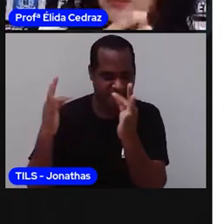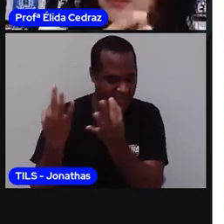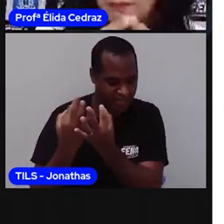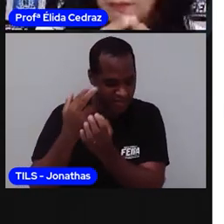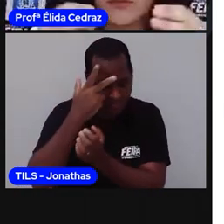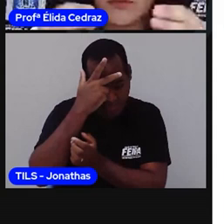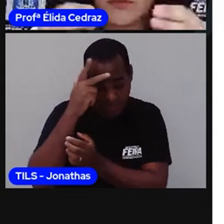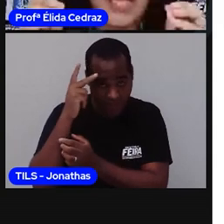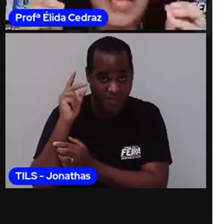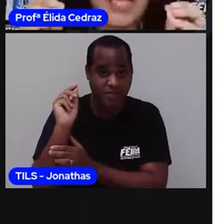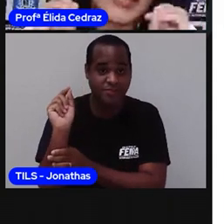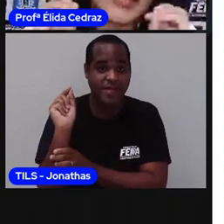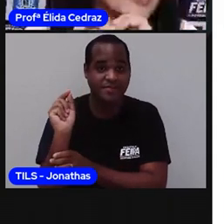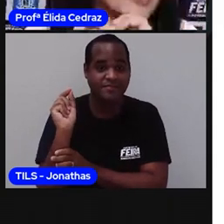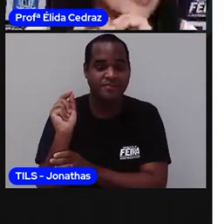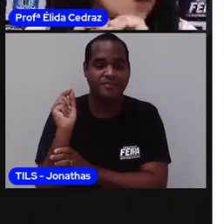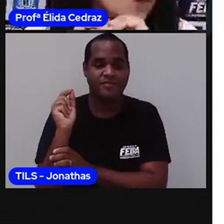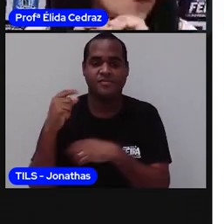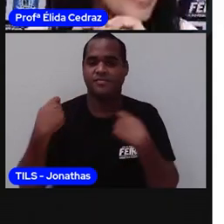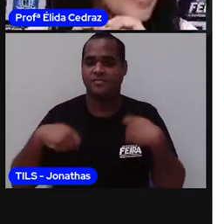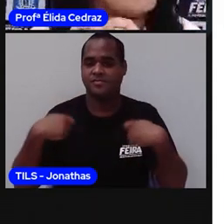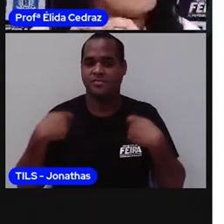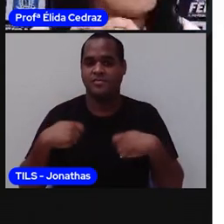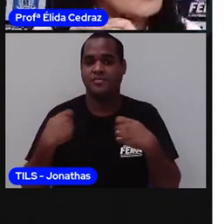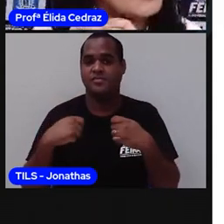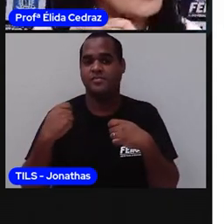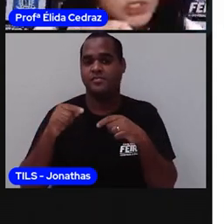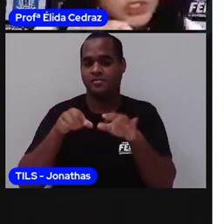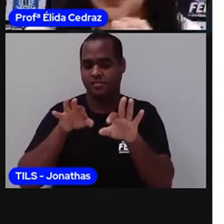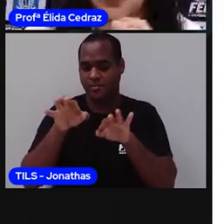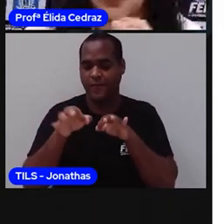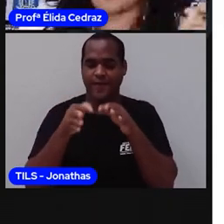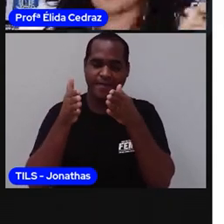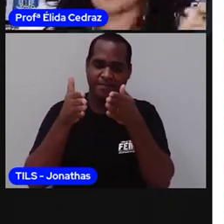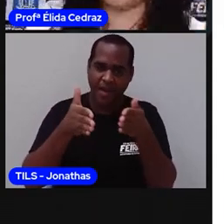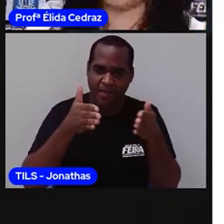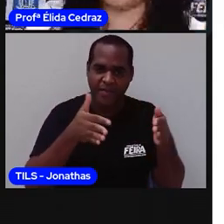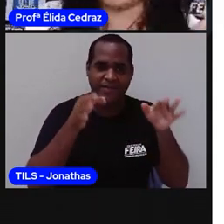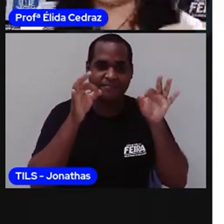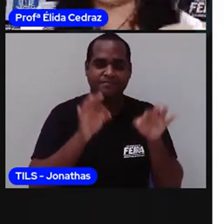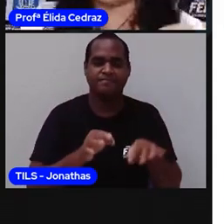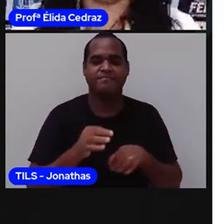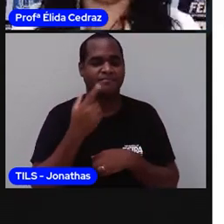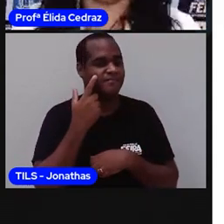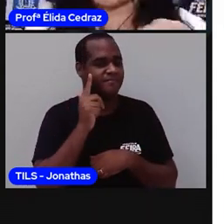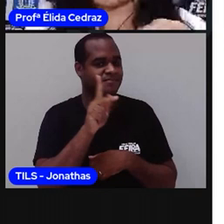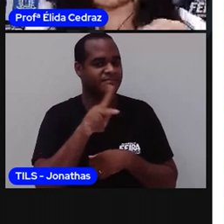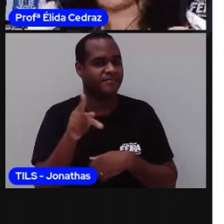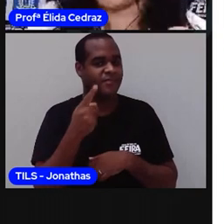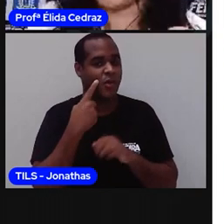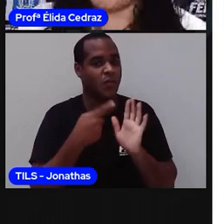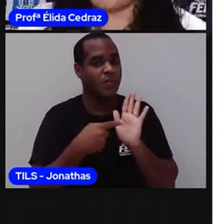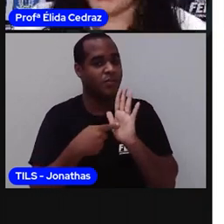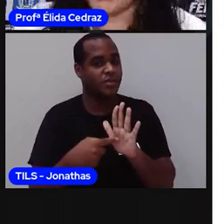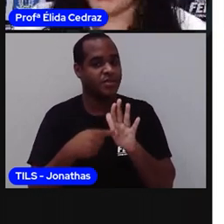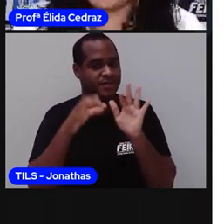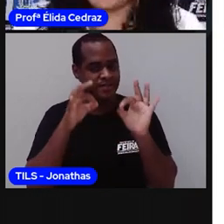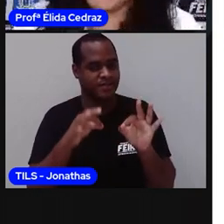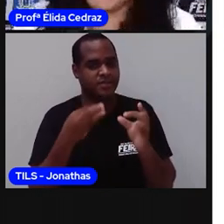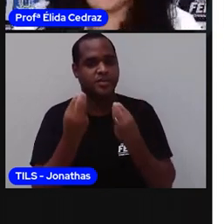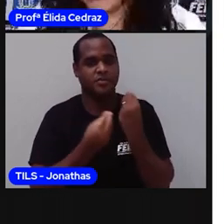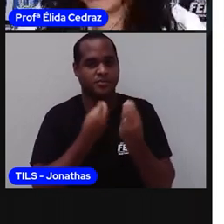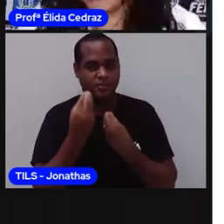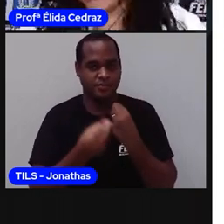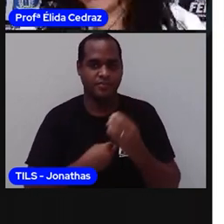pessoa. Tem que ser colocado organizadinho. Deixa pra mostrar aqui que eu trouxe pra você. Eu